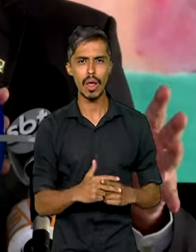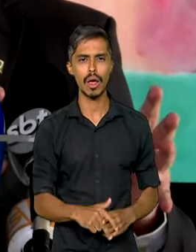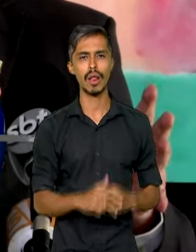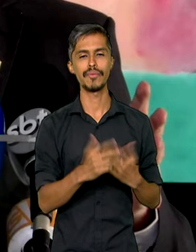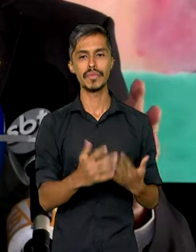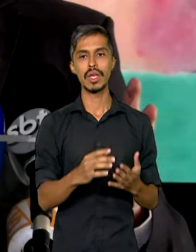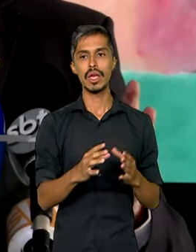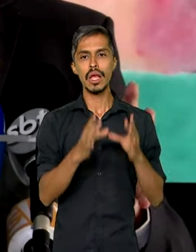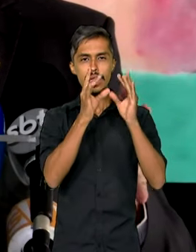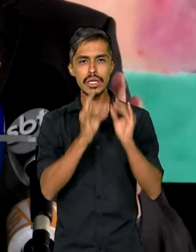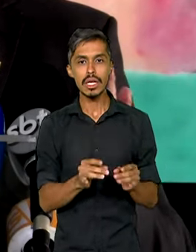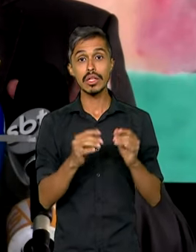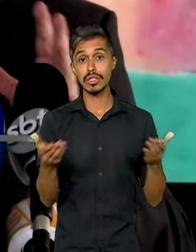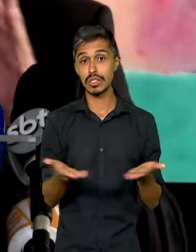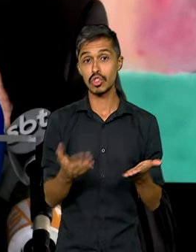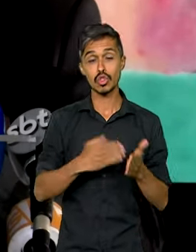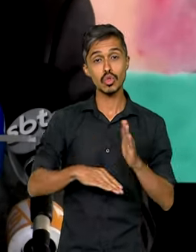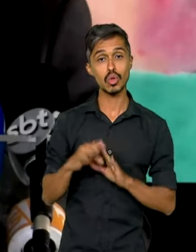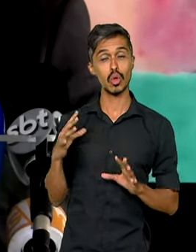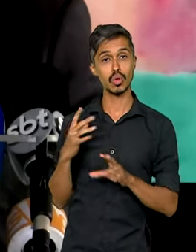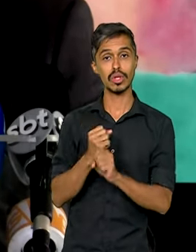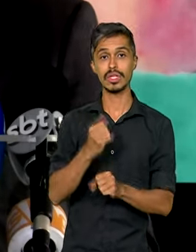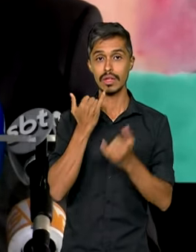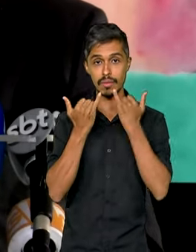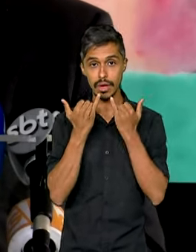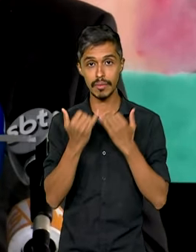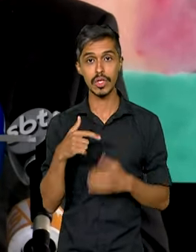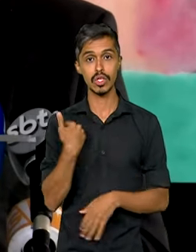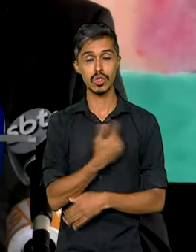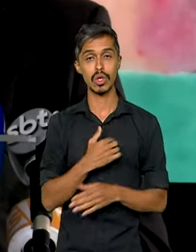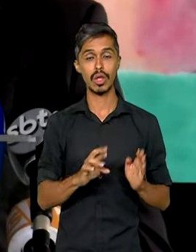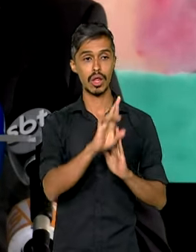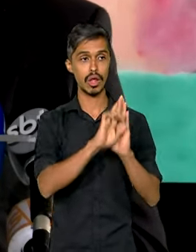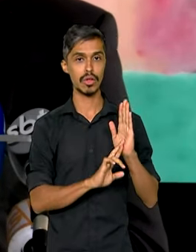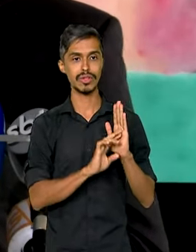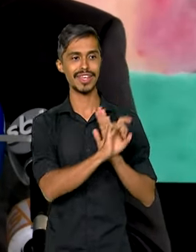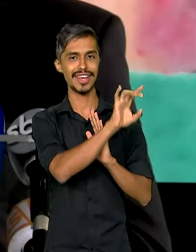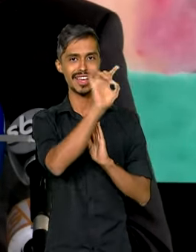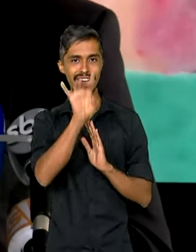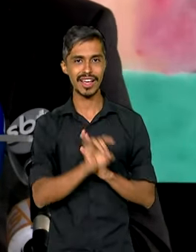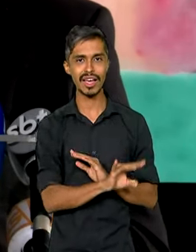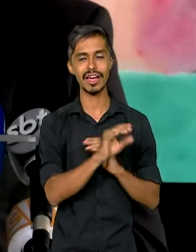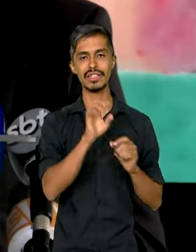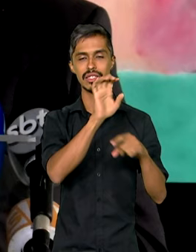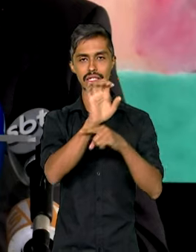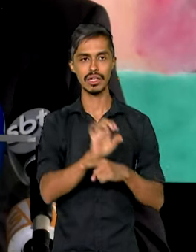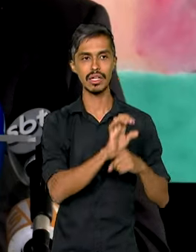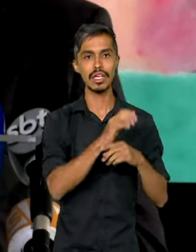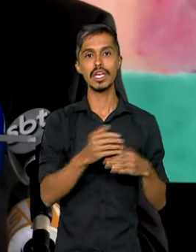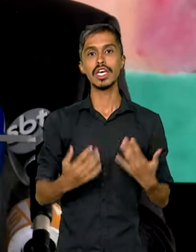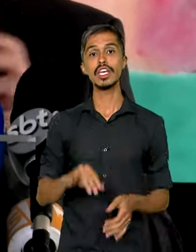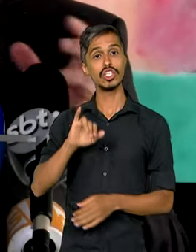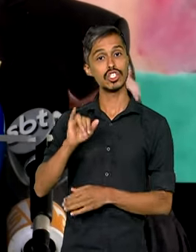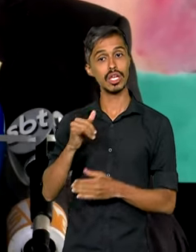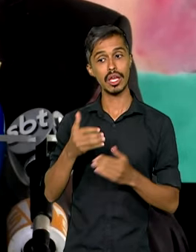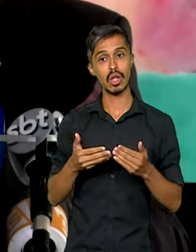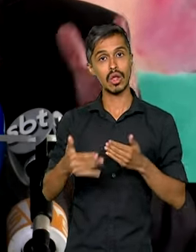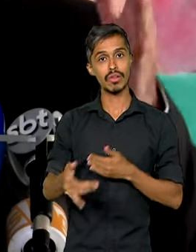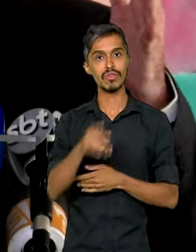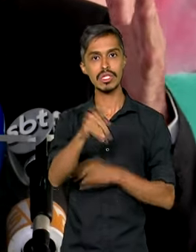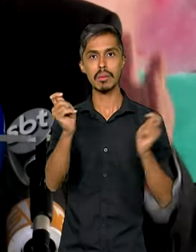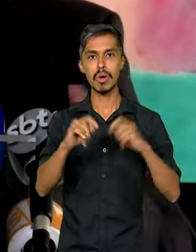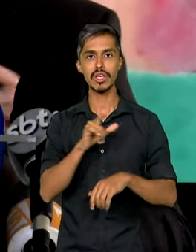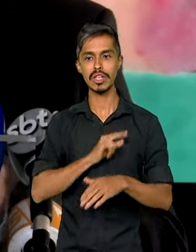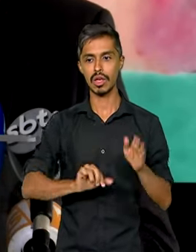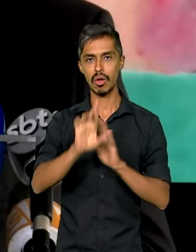todas as informações agora, vamos tirar os relatórios por estado e, a partir de janeiro, você vai poder, inclusive,